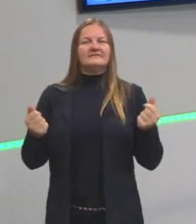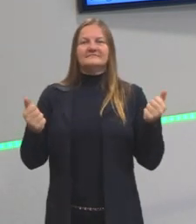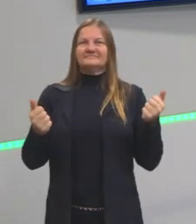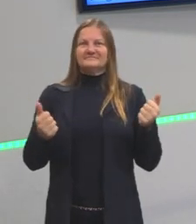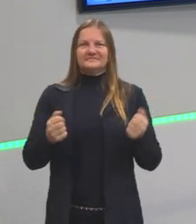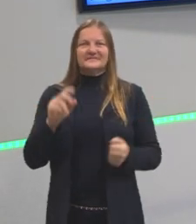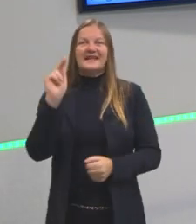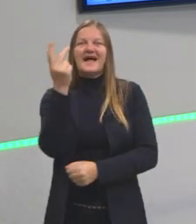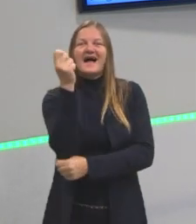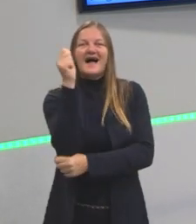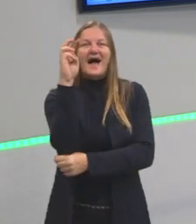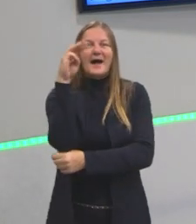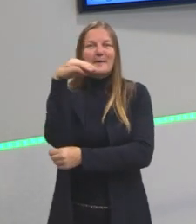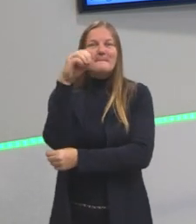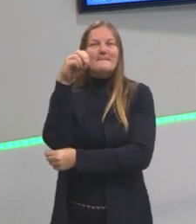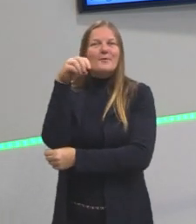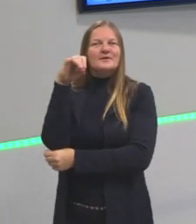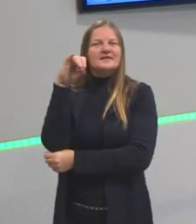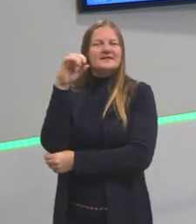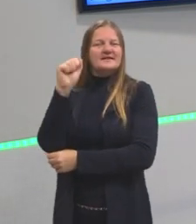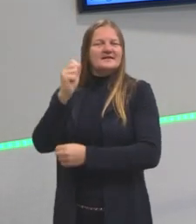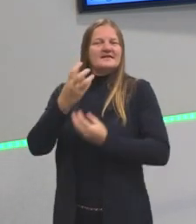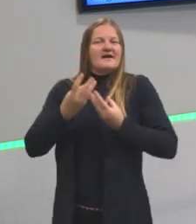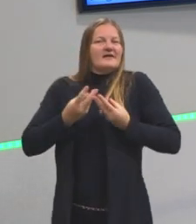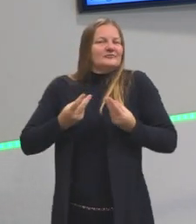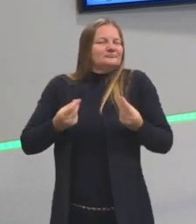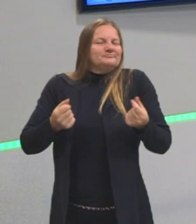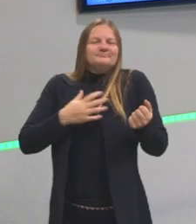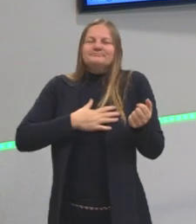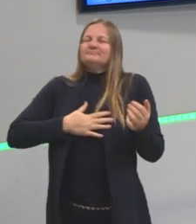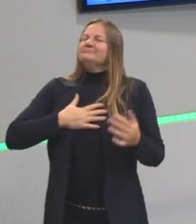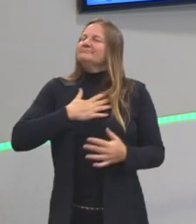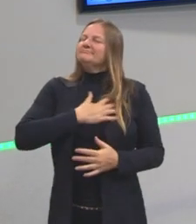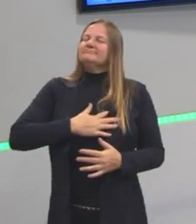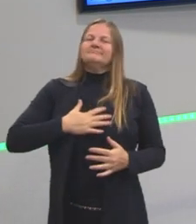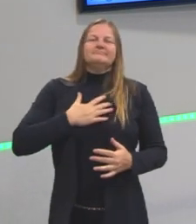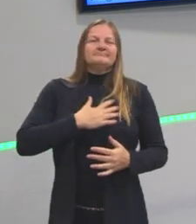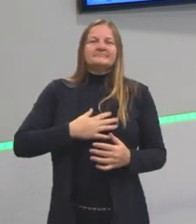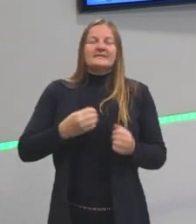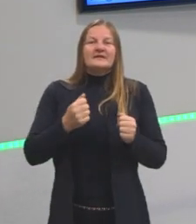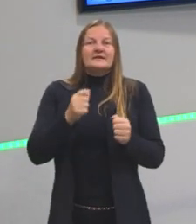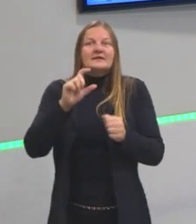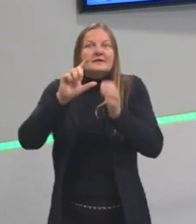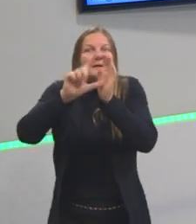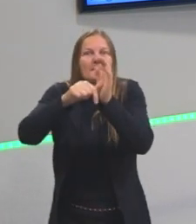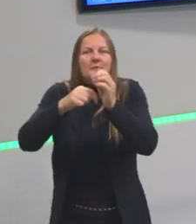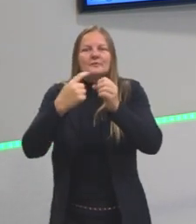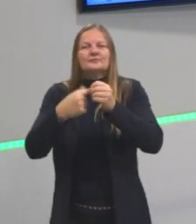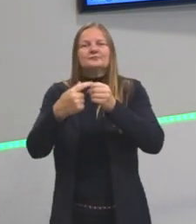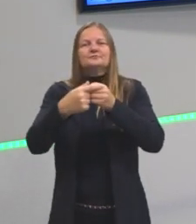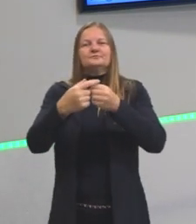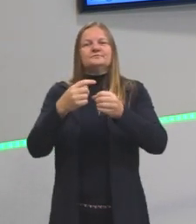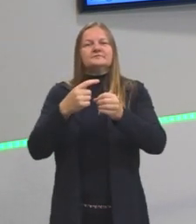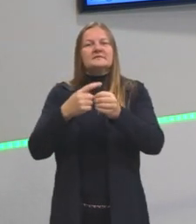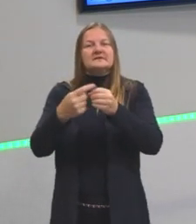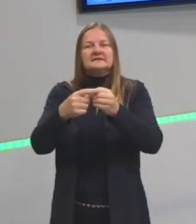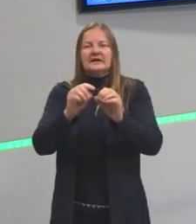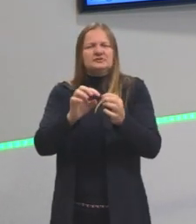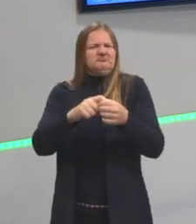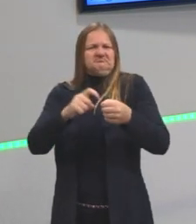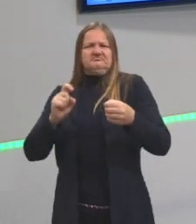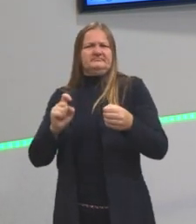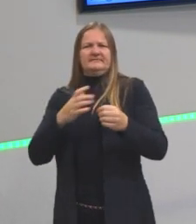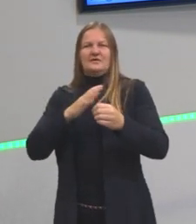natureza, viver uma vida simples. Aí, nesse momento, começa a ter a questão da urbanização. E eles querem fugir desses